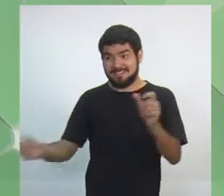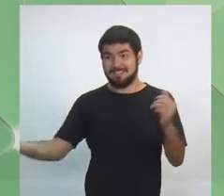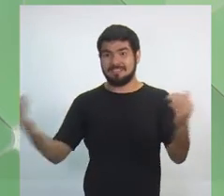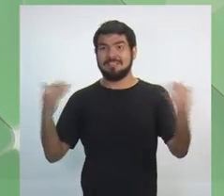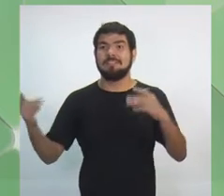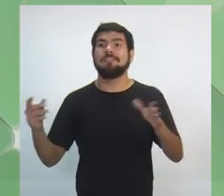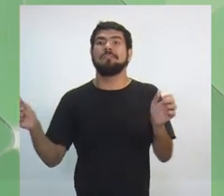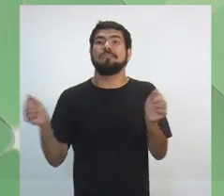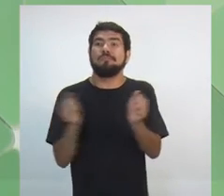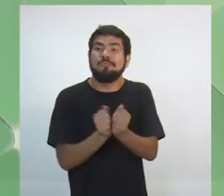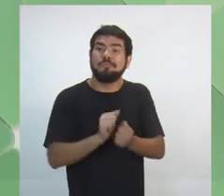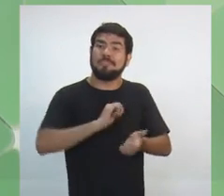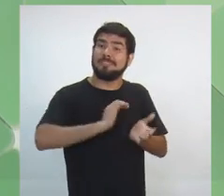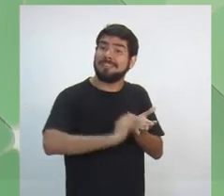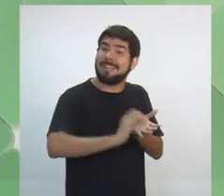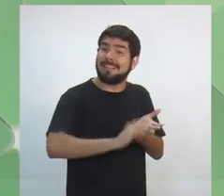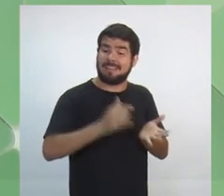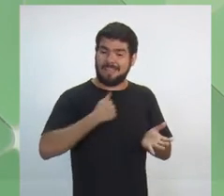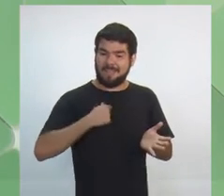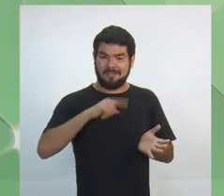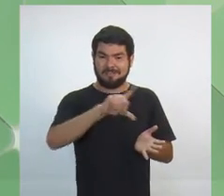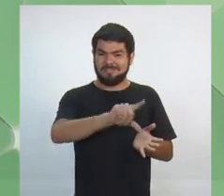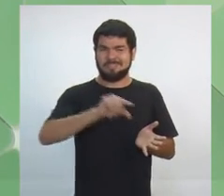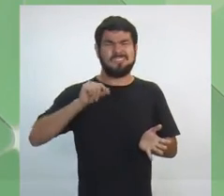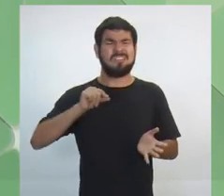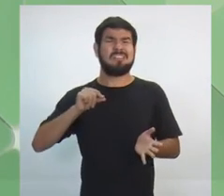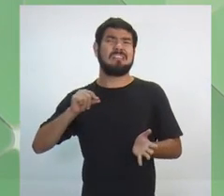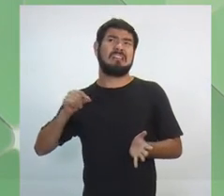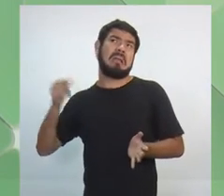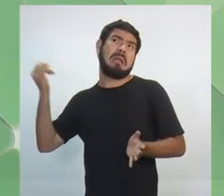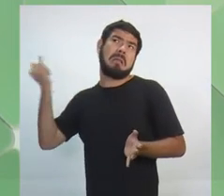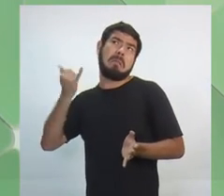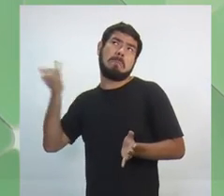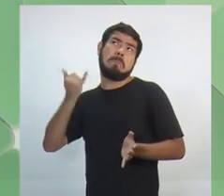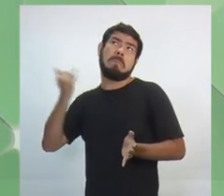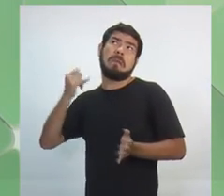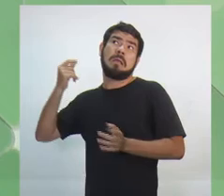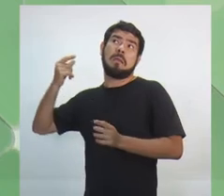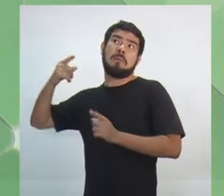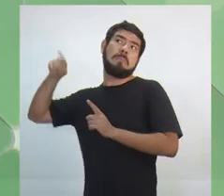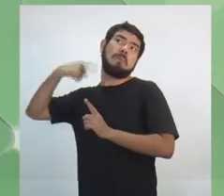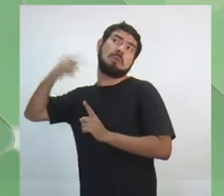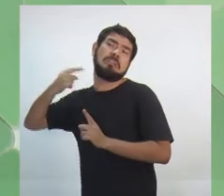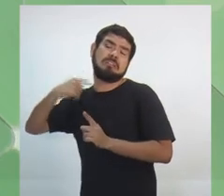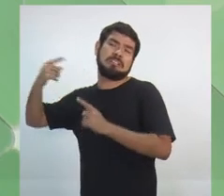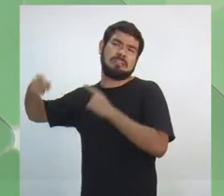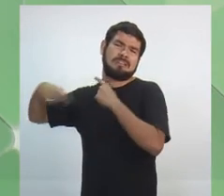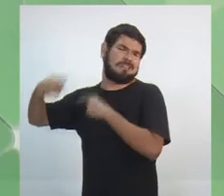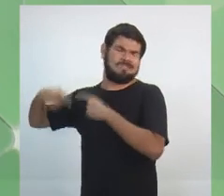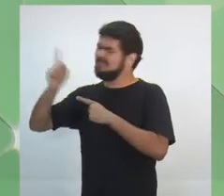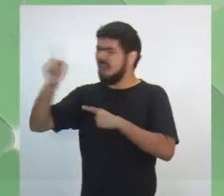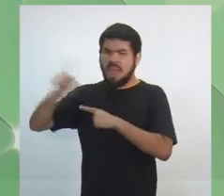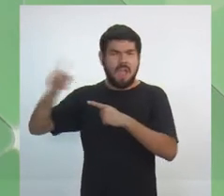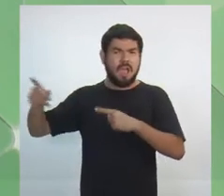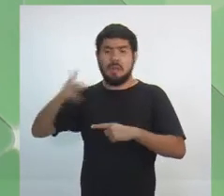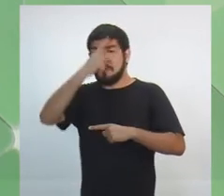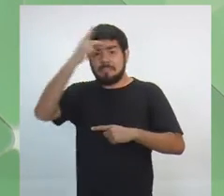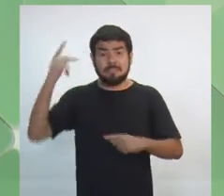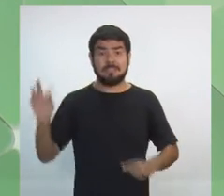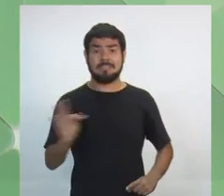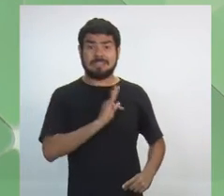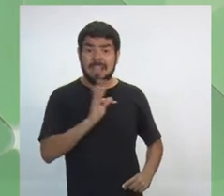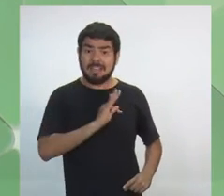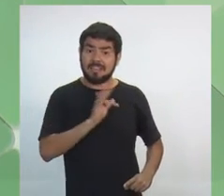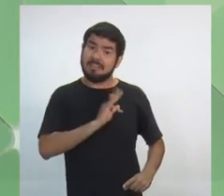secretariado escolhido, sem indicações políticas, um salariado escolhido por pessoas técnicas, para que possam